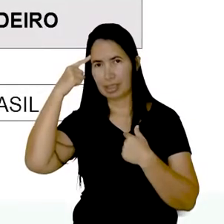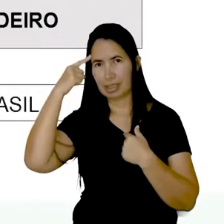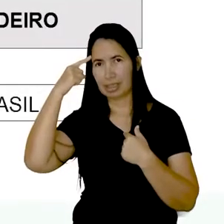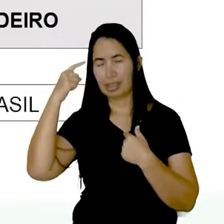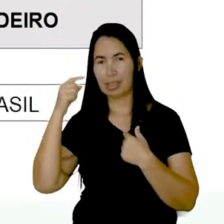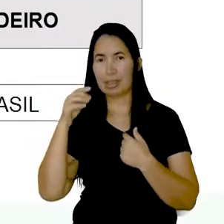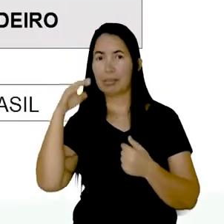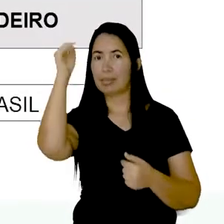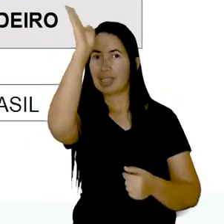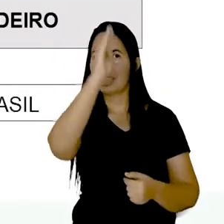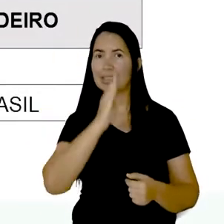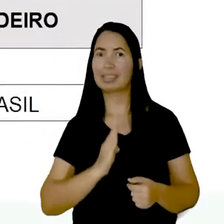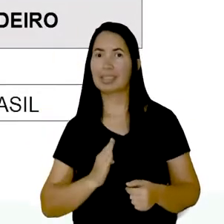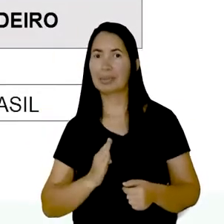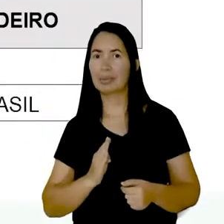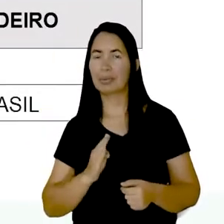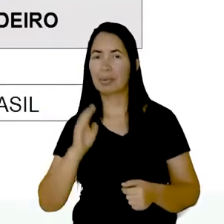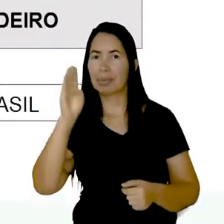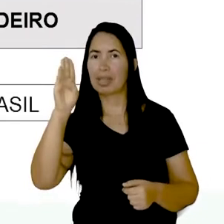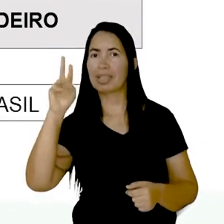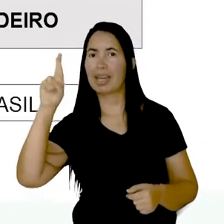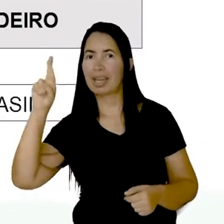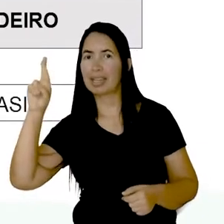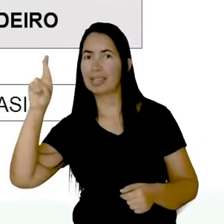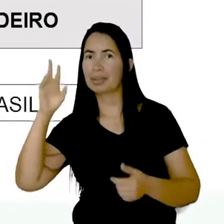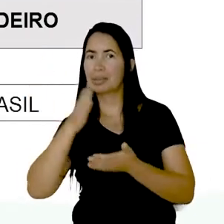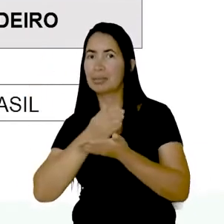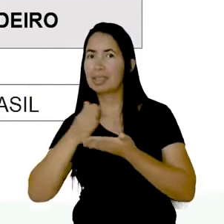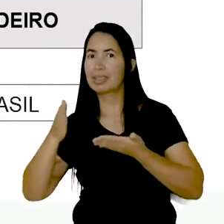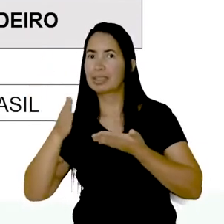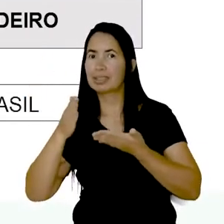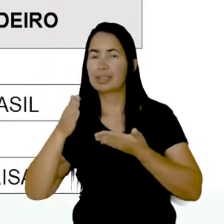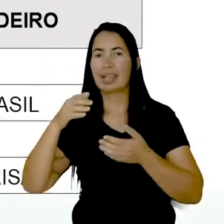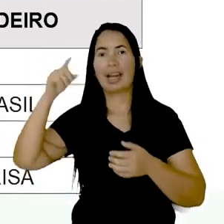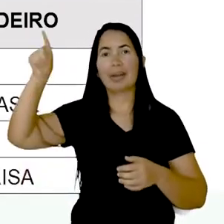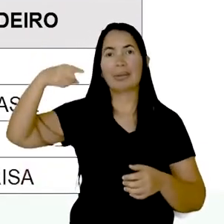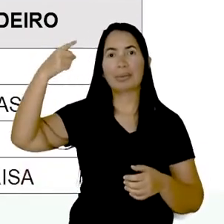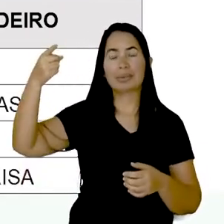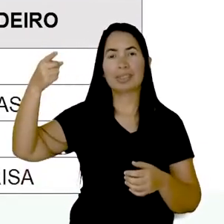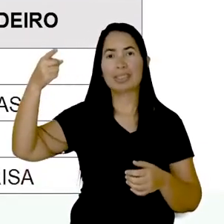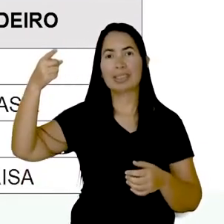Brasil Brasil Está vendo o B e o R aqui no início? E a outra